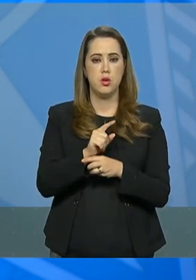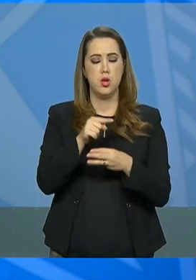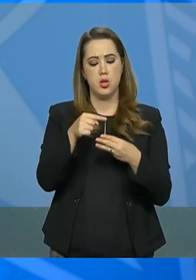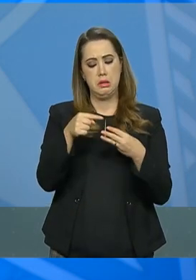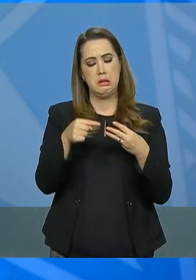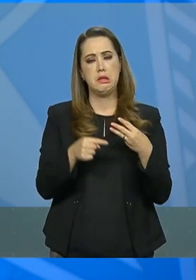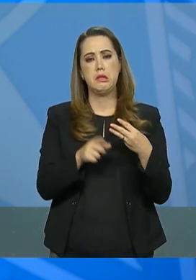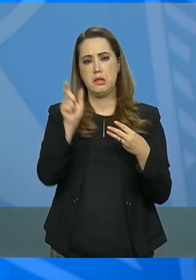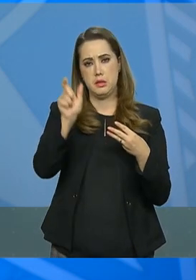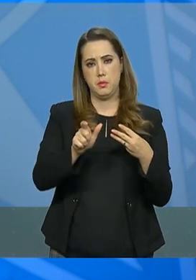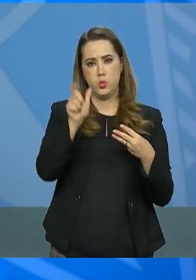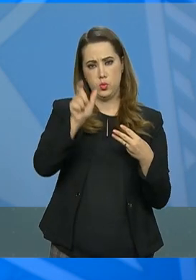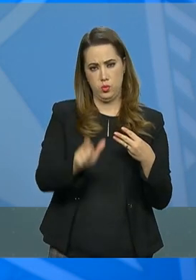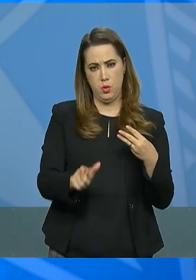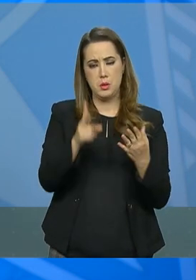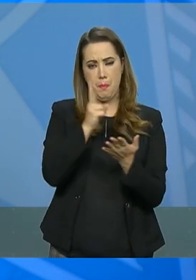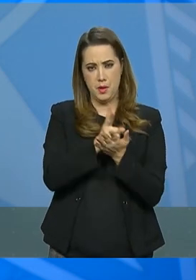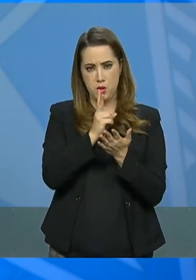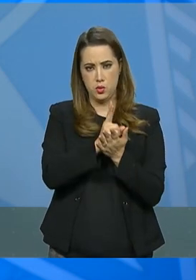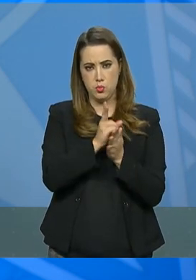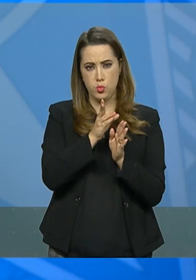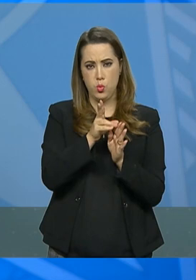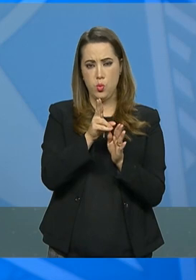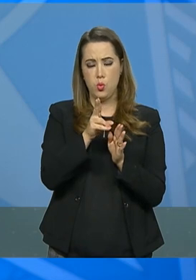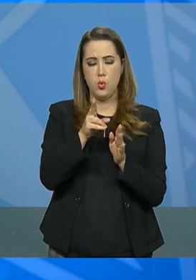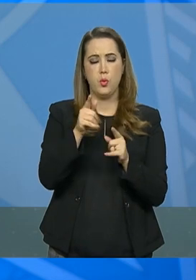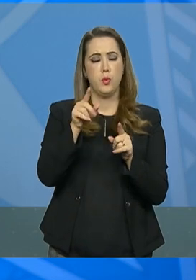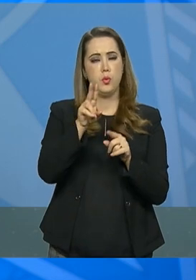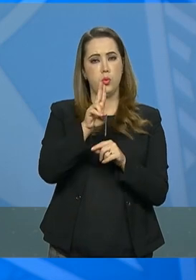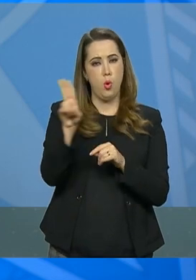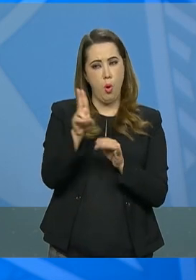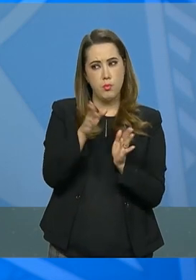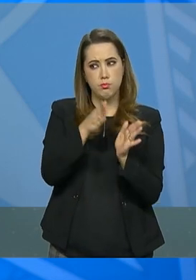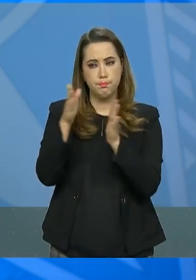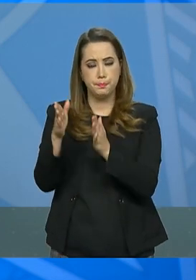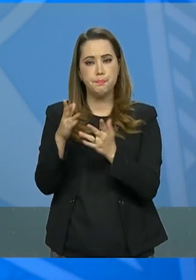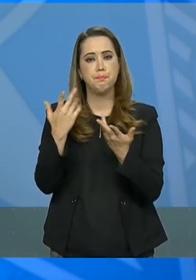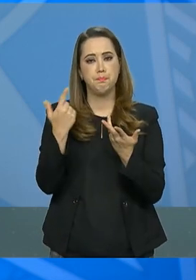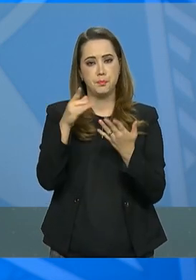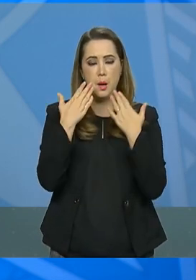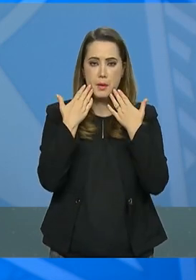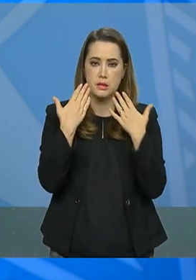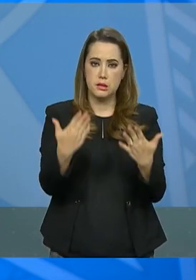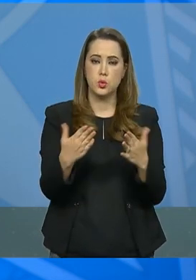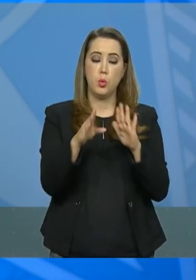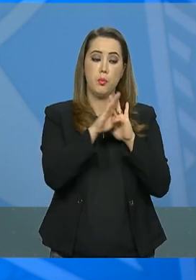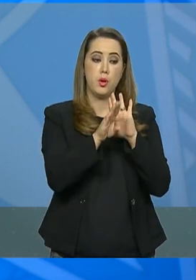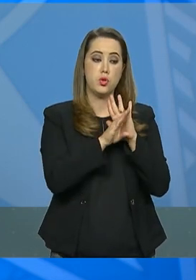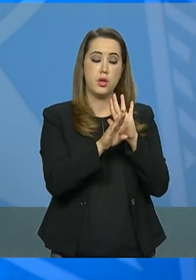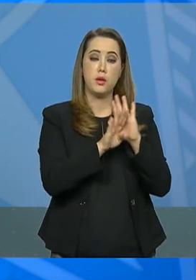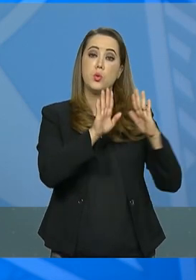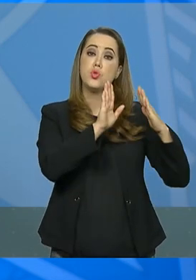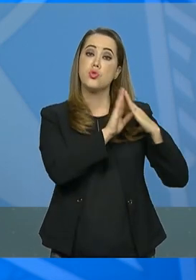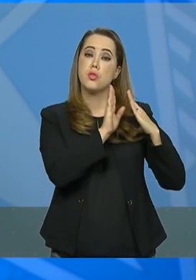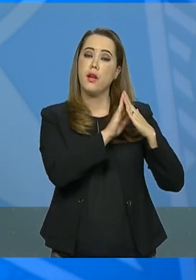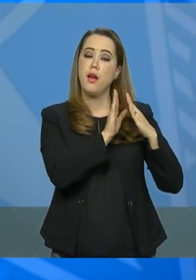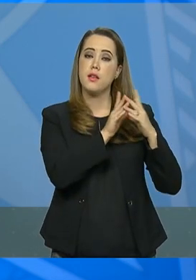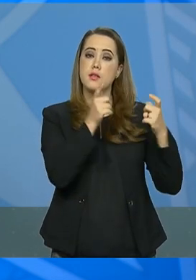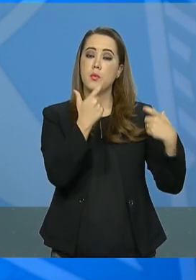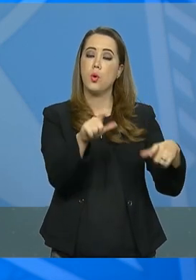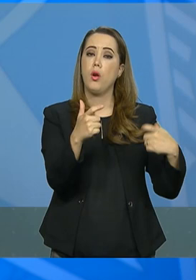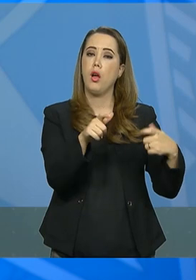do MDB do Rio de Janeiro. Foram apresentados projetos de habitação popular para o